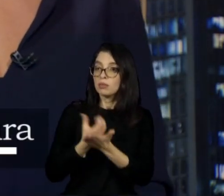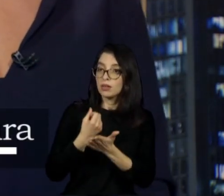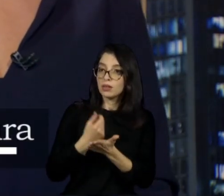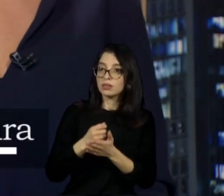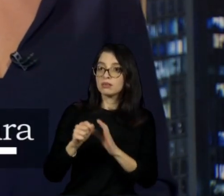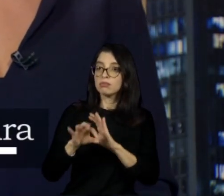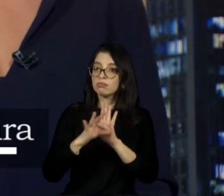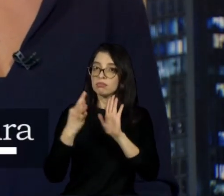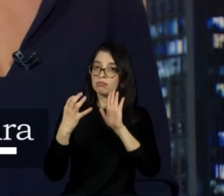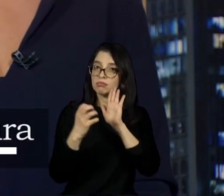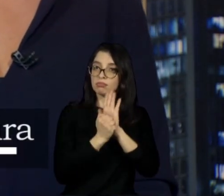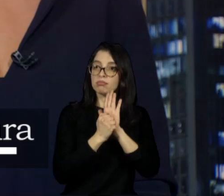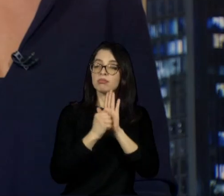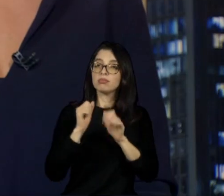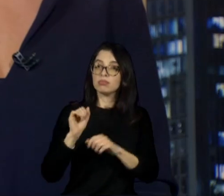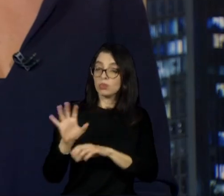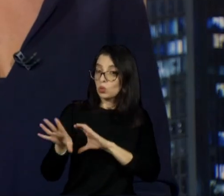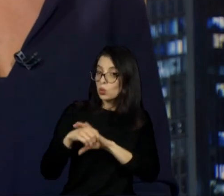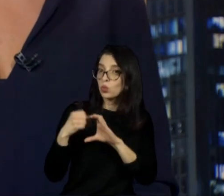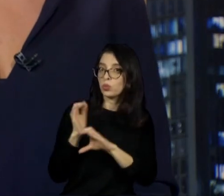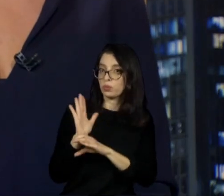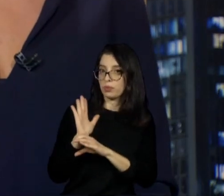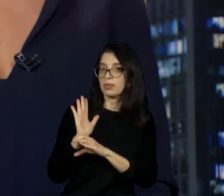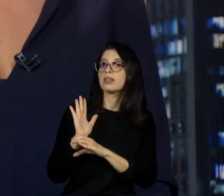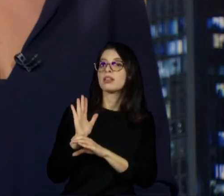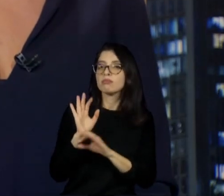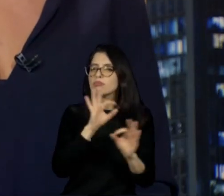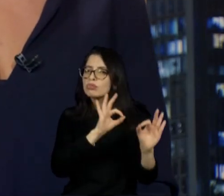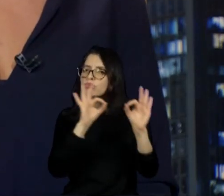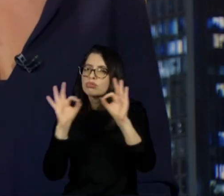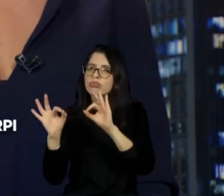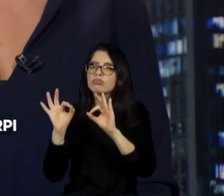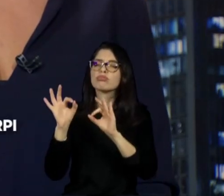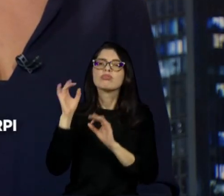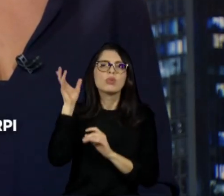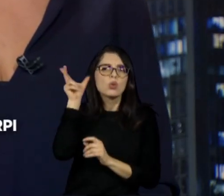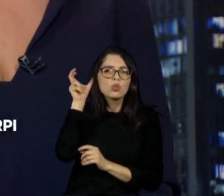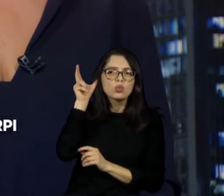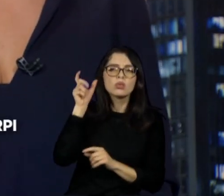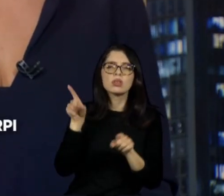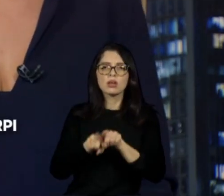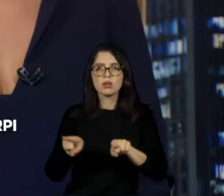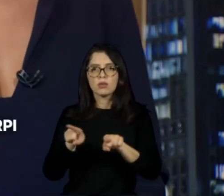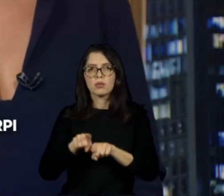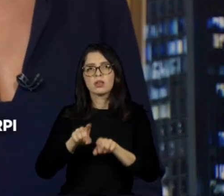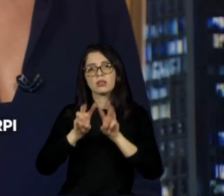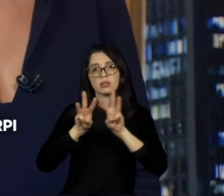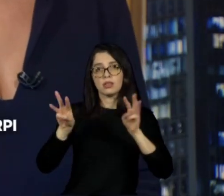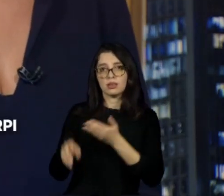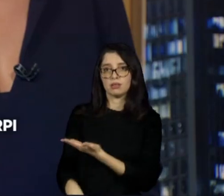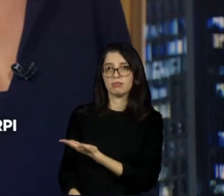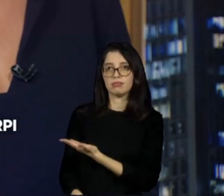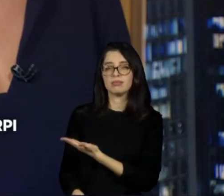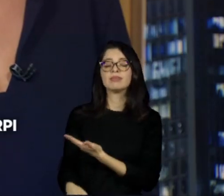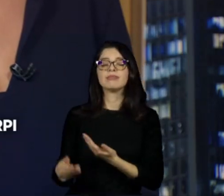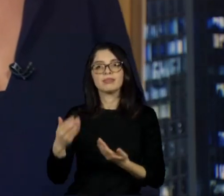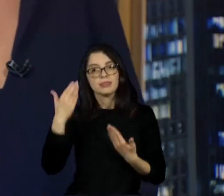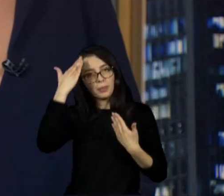YouTube. Faça sua inscrição em nosso canal. Você também pode acompanhar o podcast do Opinião nas principais plataformas de áudio. Obrigada pela sua companhia